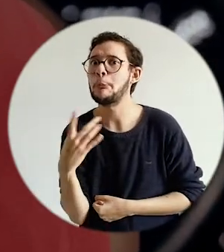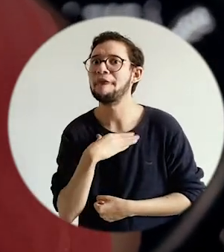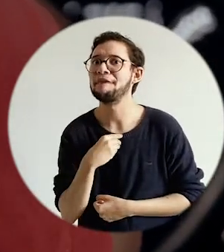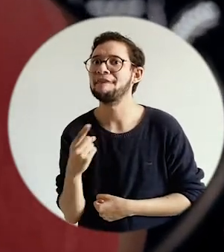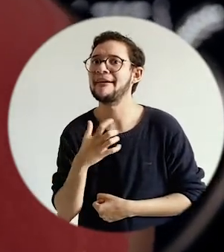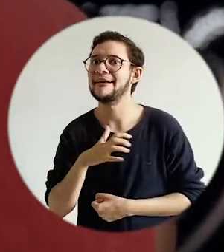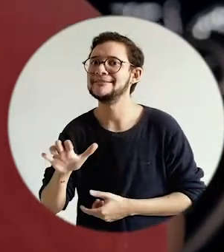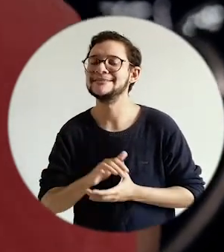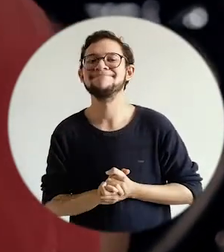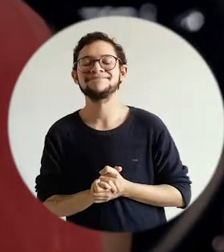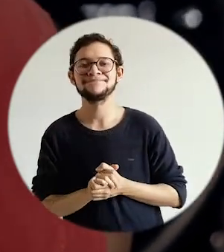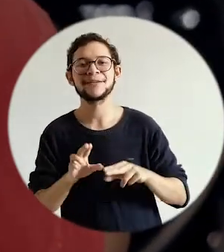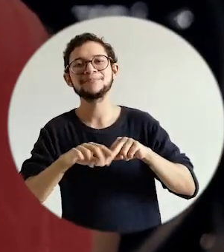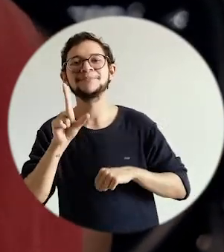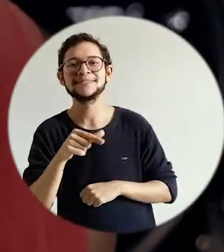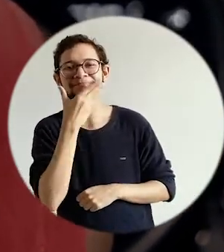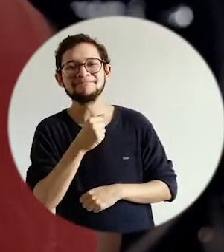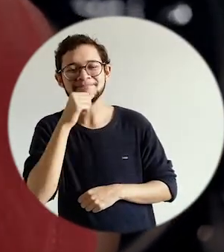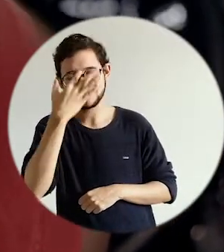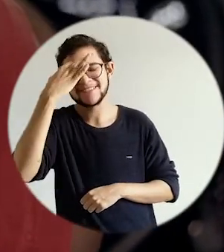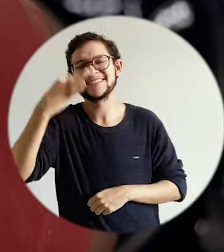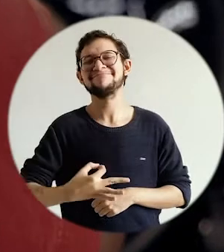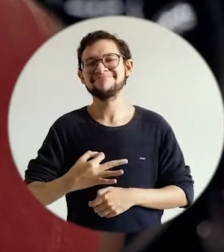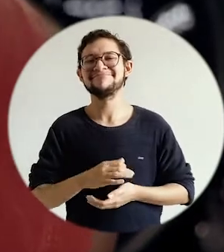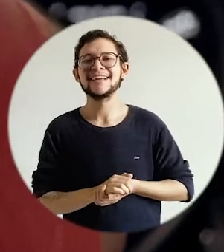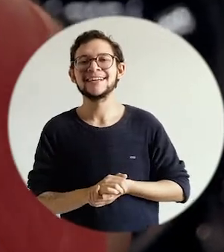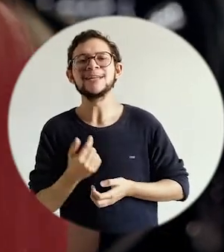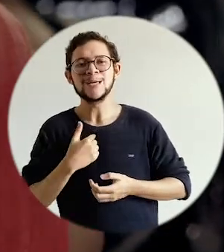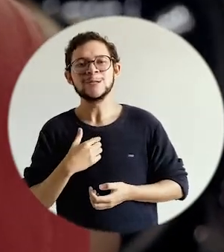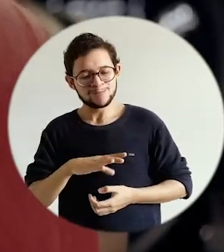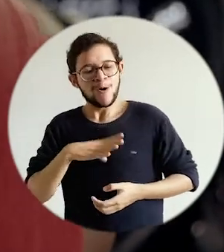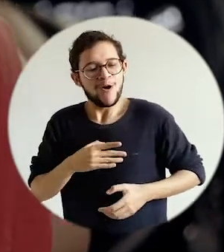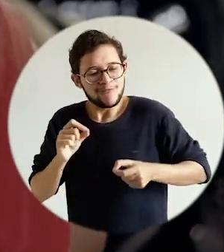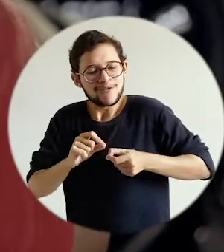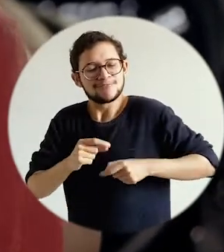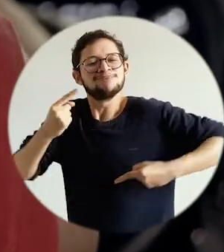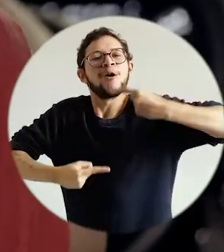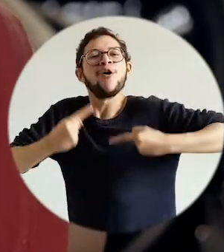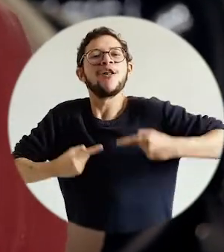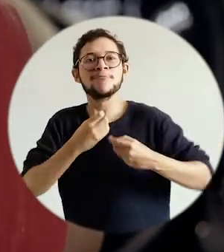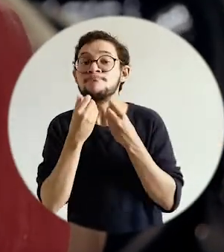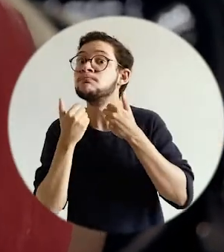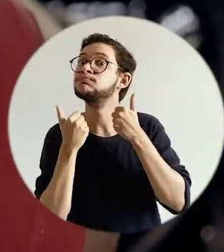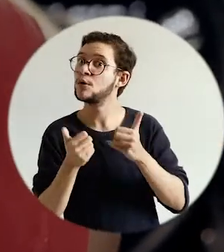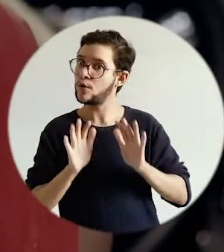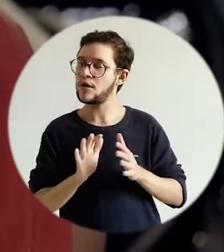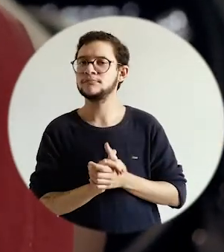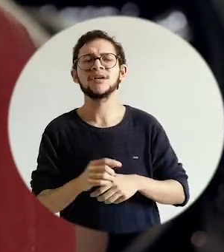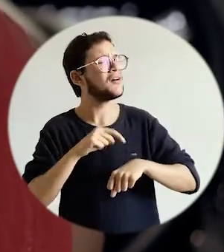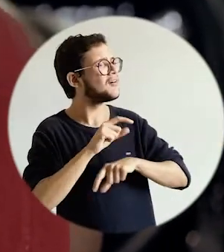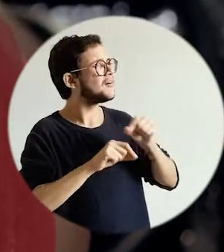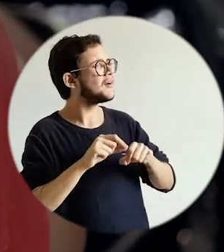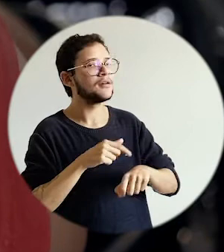saiu ela mesmo. Pois é, papai tem razão. Eu tenho muita disposição para fazer política, mas política é boa. Que horas mesmo, hein?